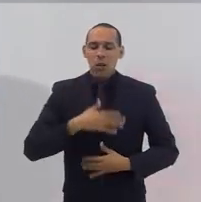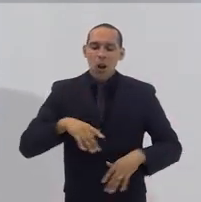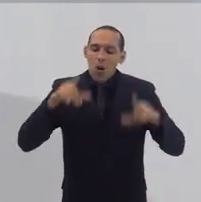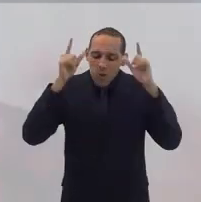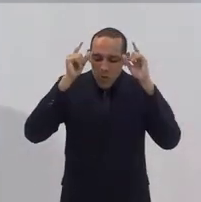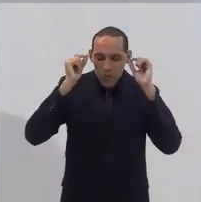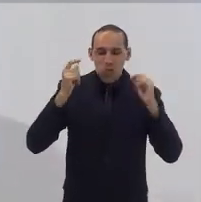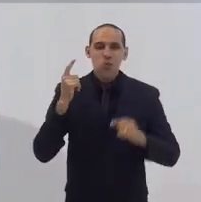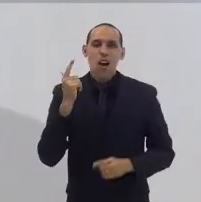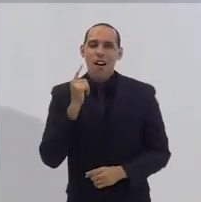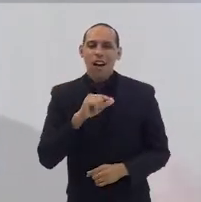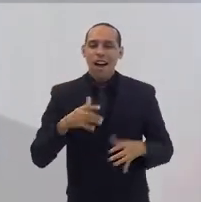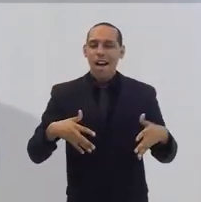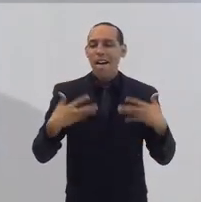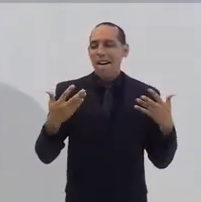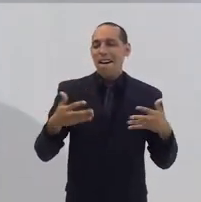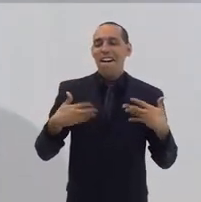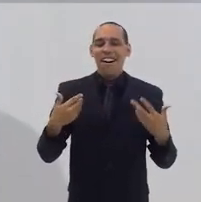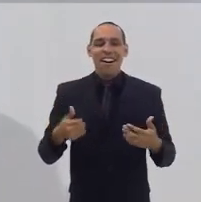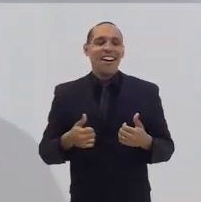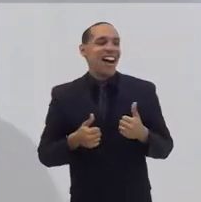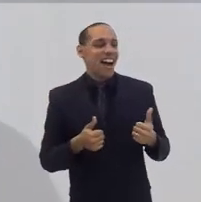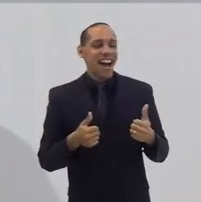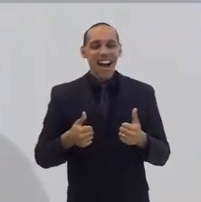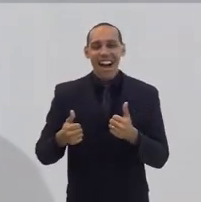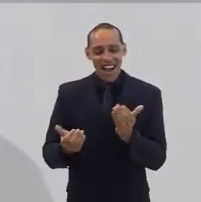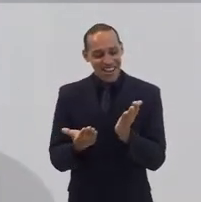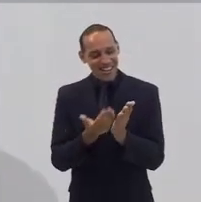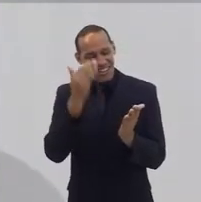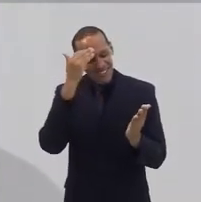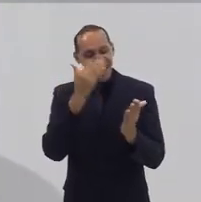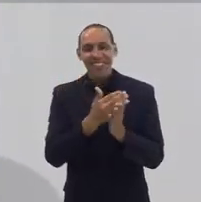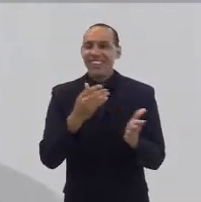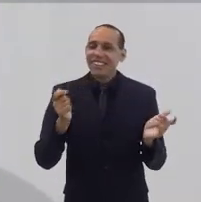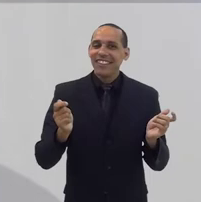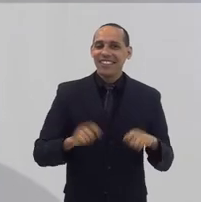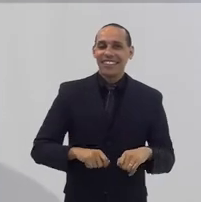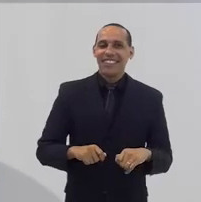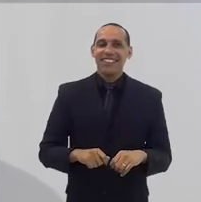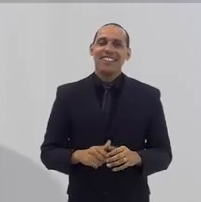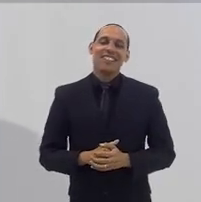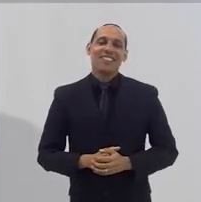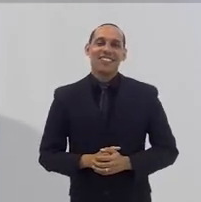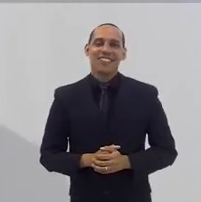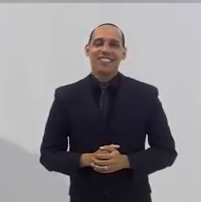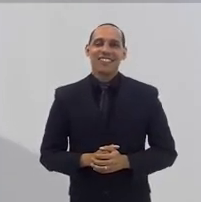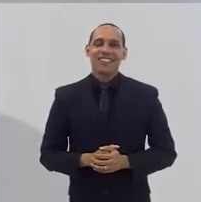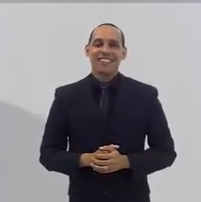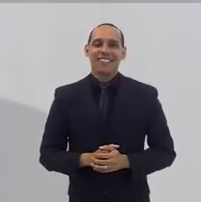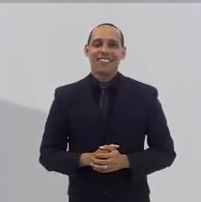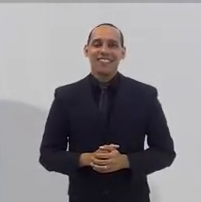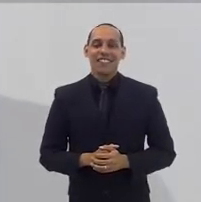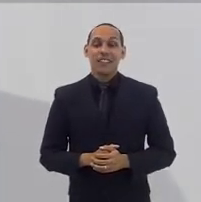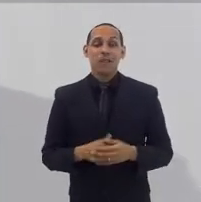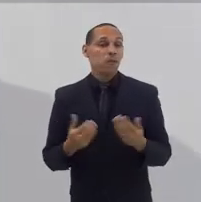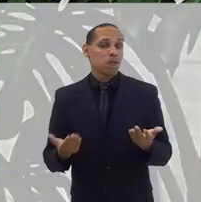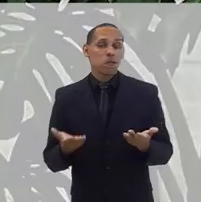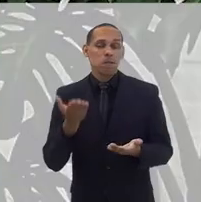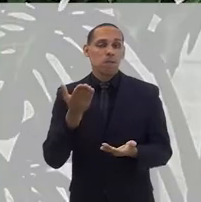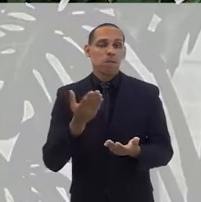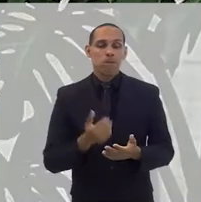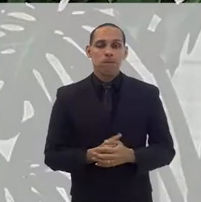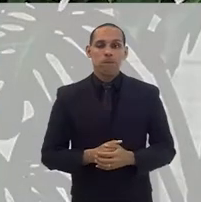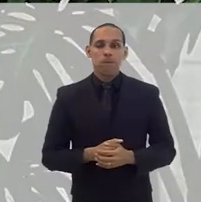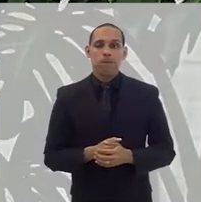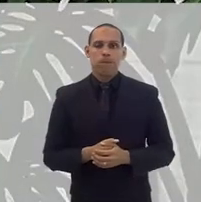para voltar a respirar com alegria o Evangelho e a possibilidade de ser igreja. E